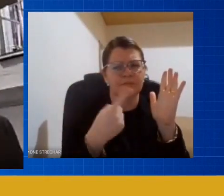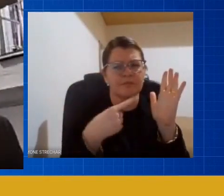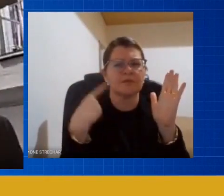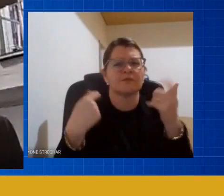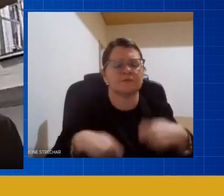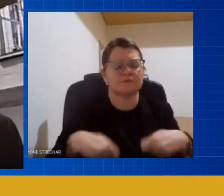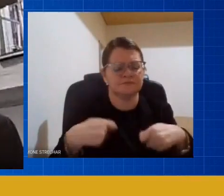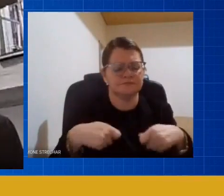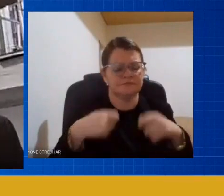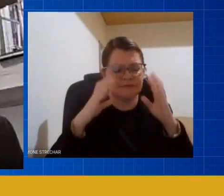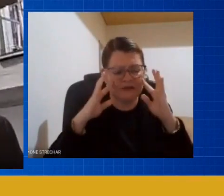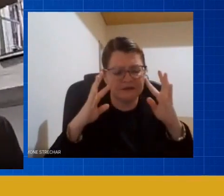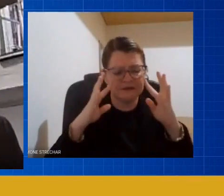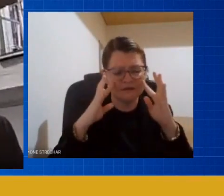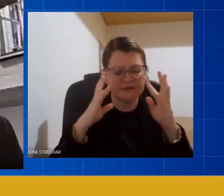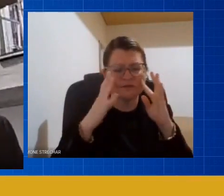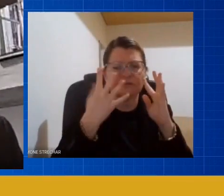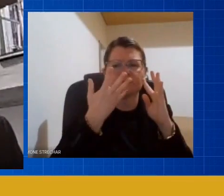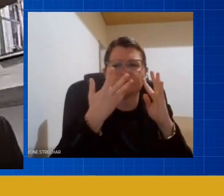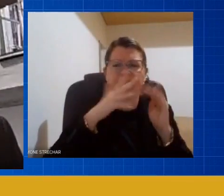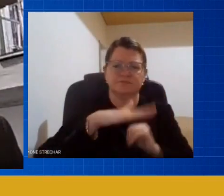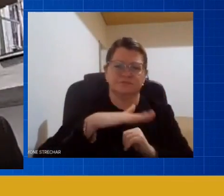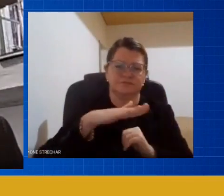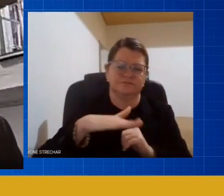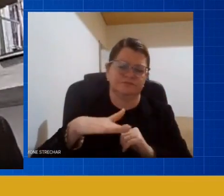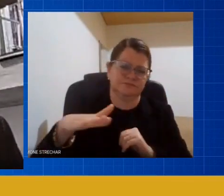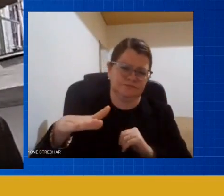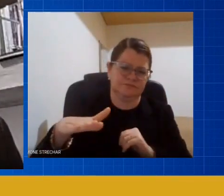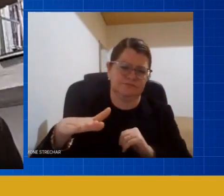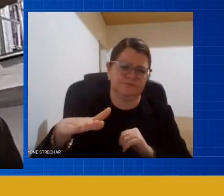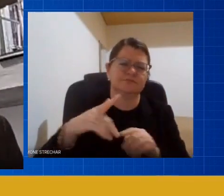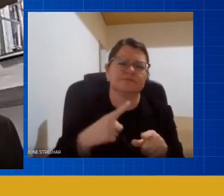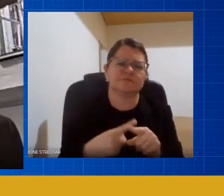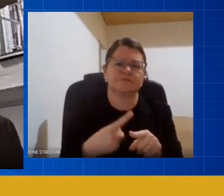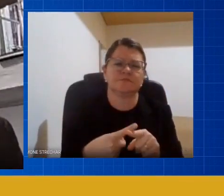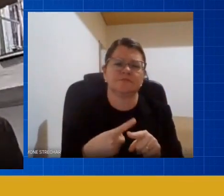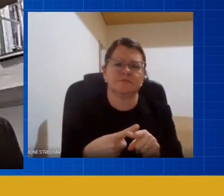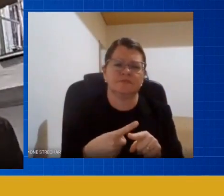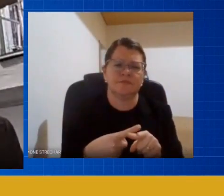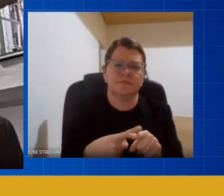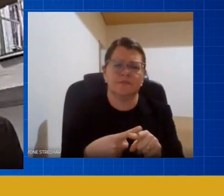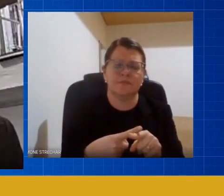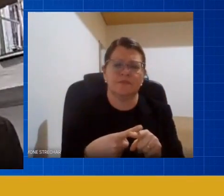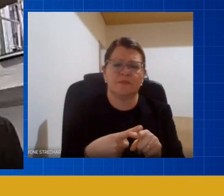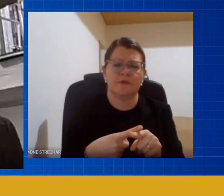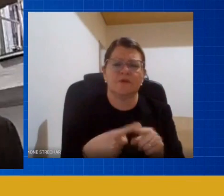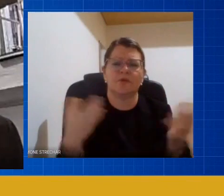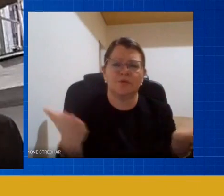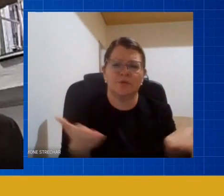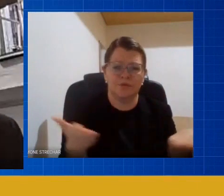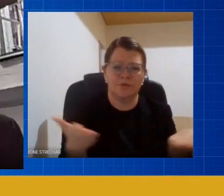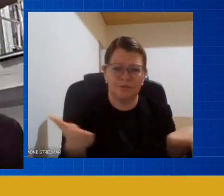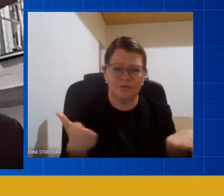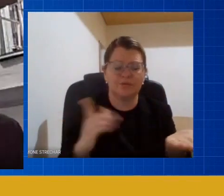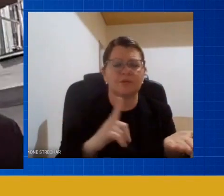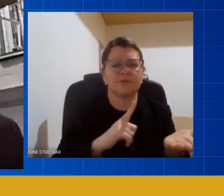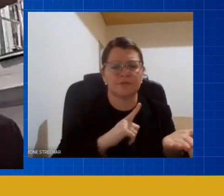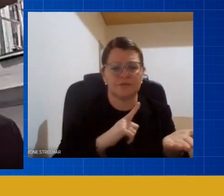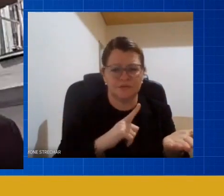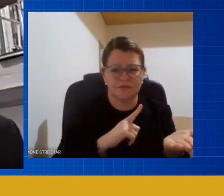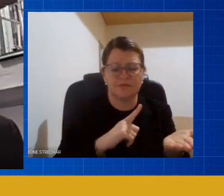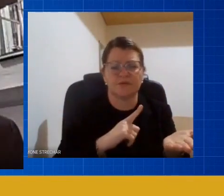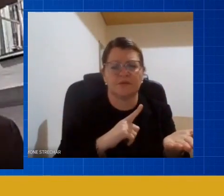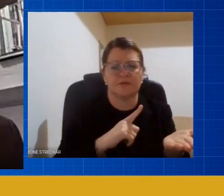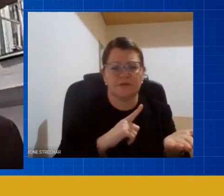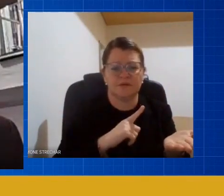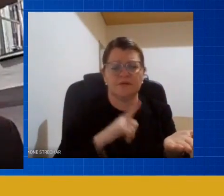às nossas crianças porque nós temos registrado alguns casos hoje e os professores têm